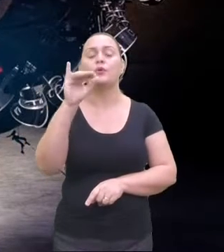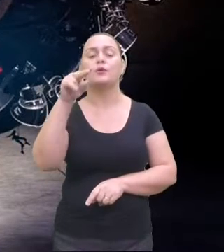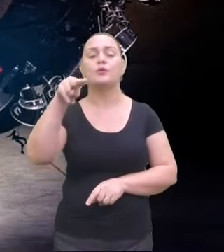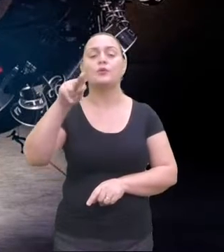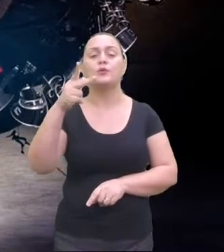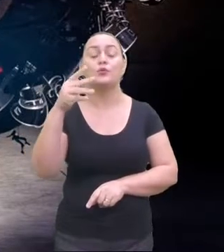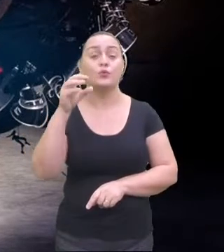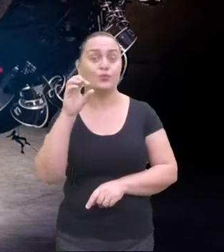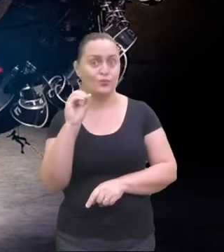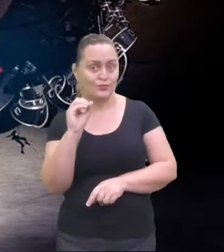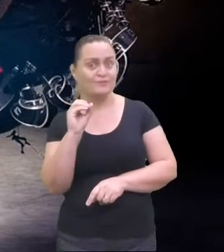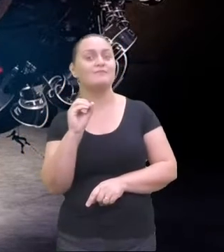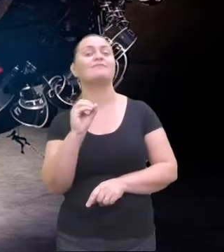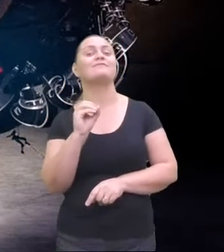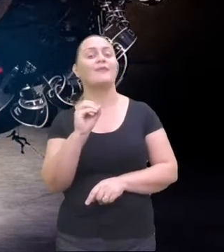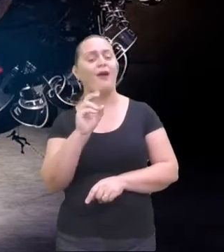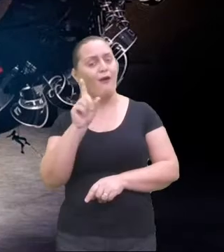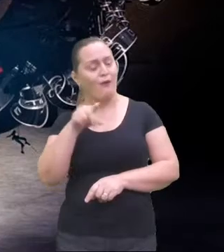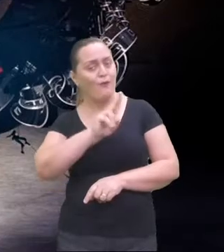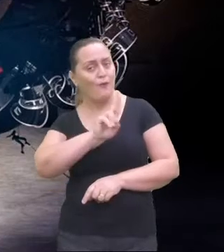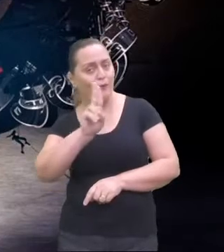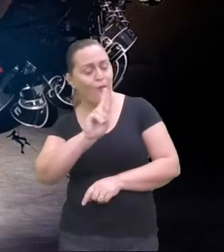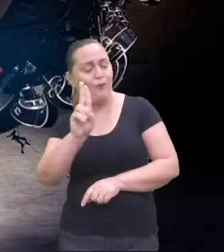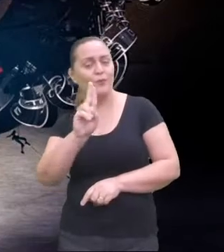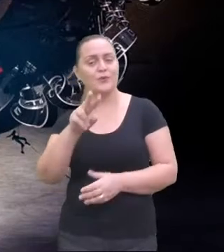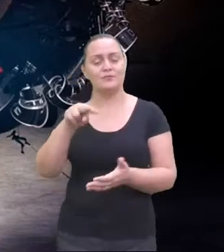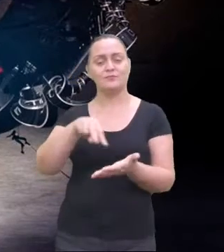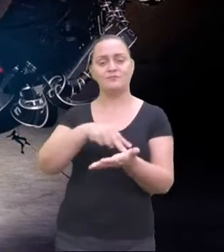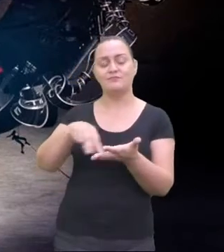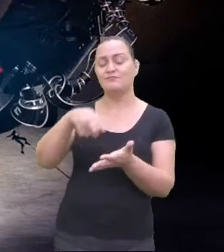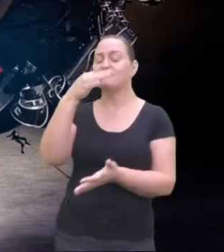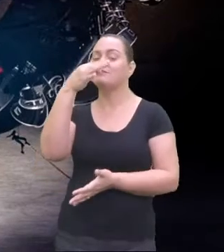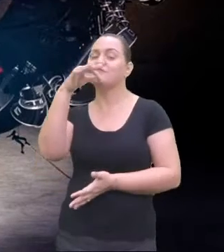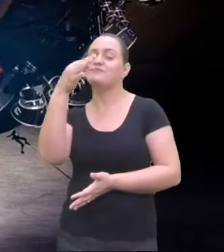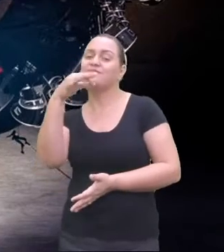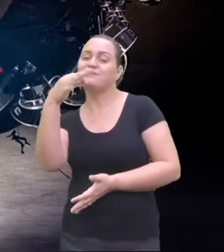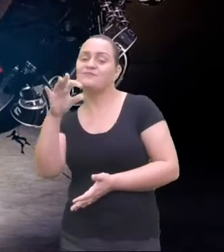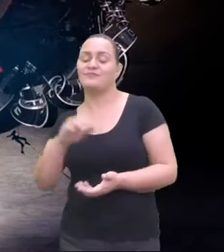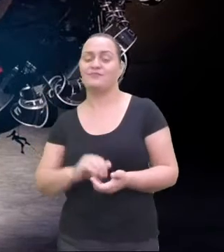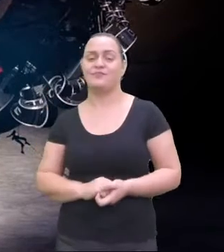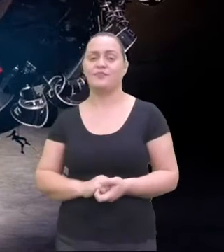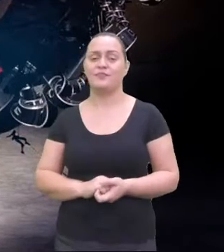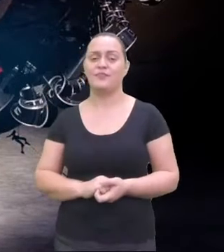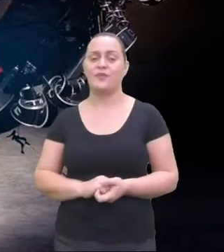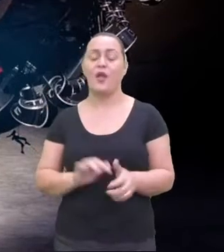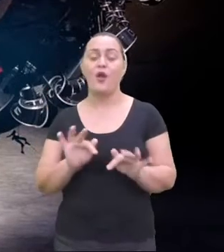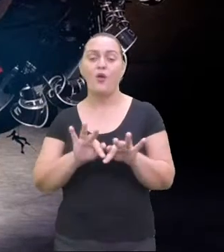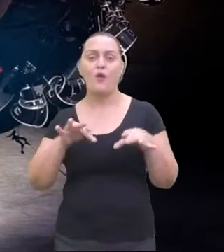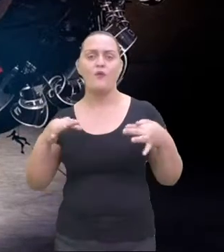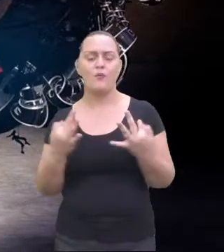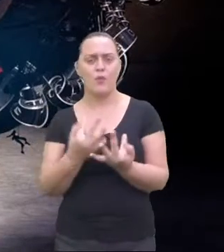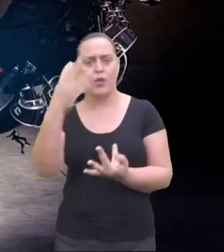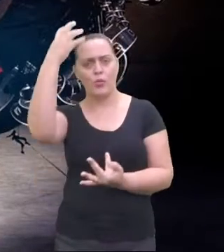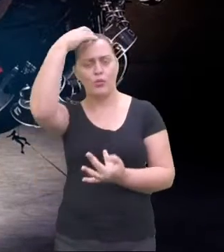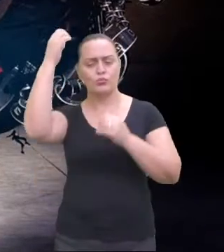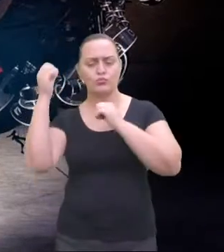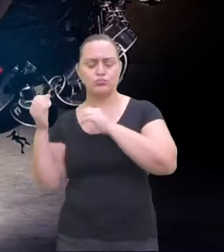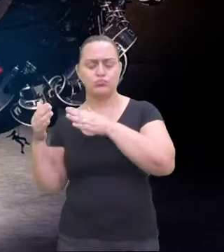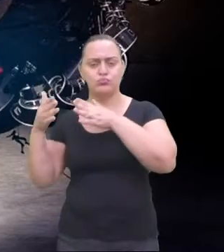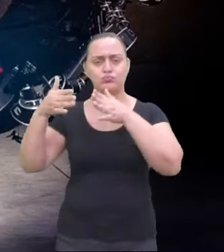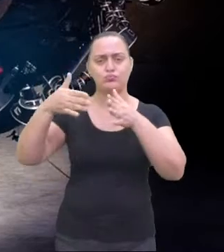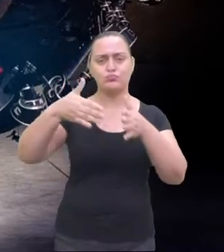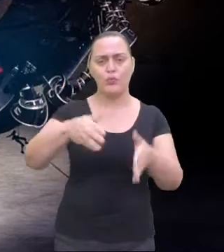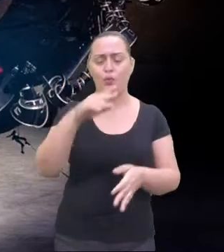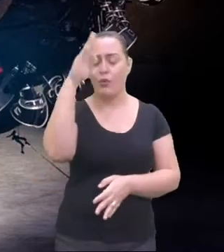relacionarmos a história do choro com a chegada da família real no Brasil em 1808. Pois com a corte